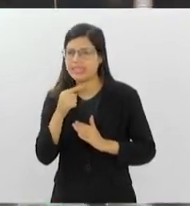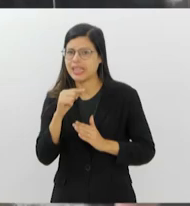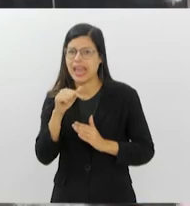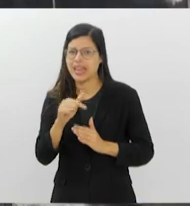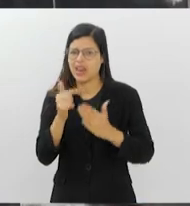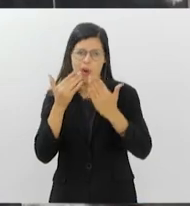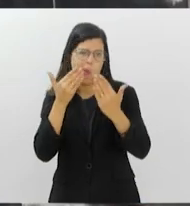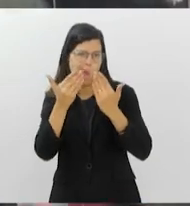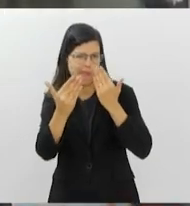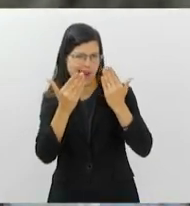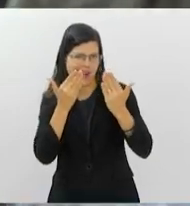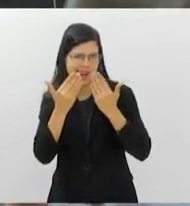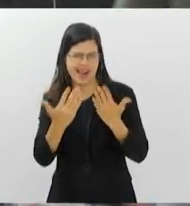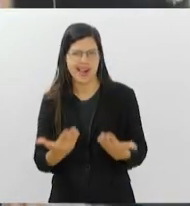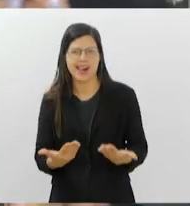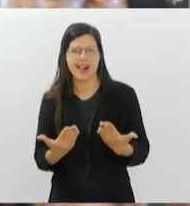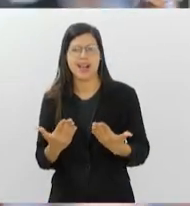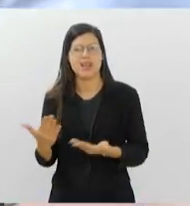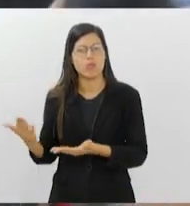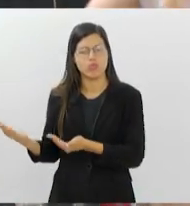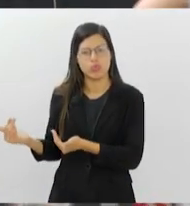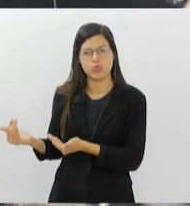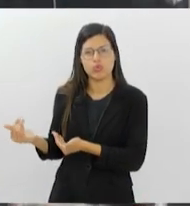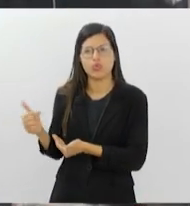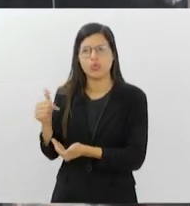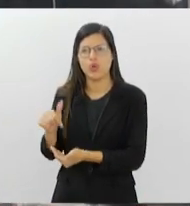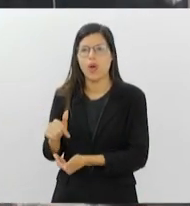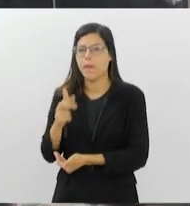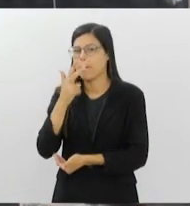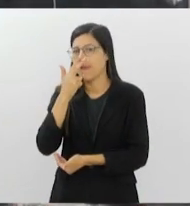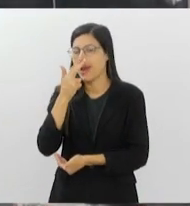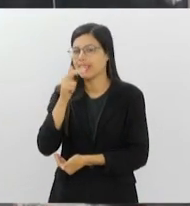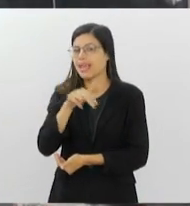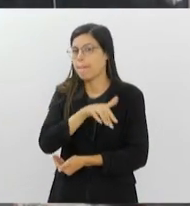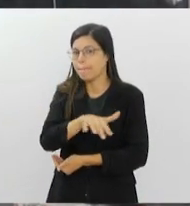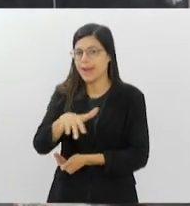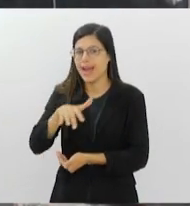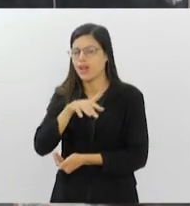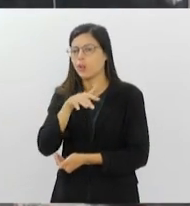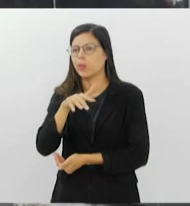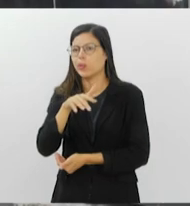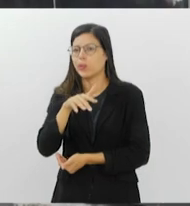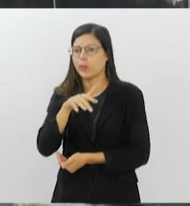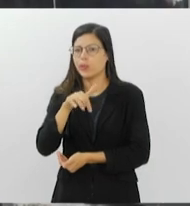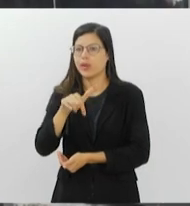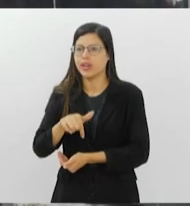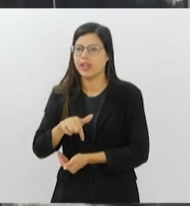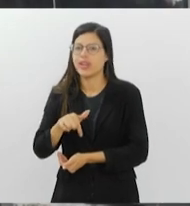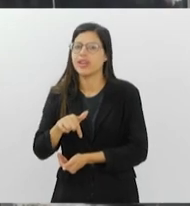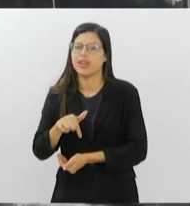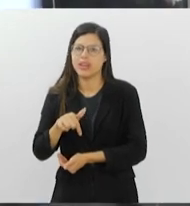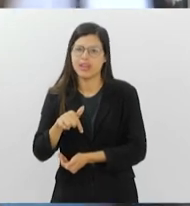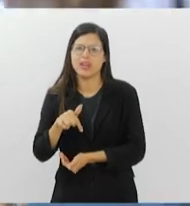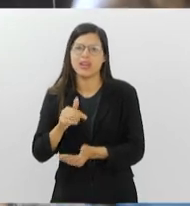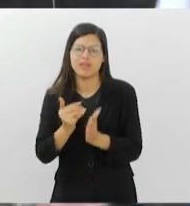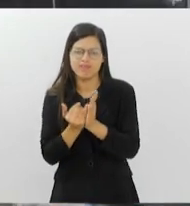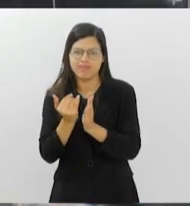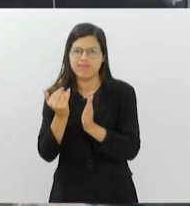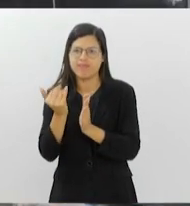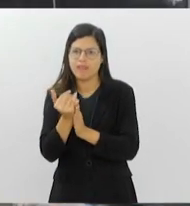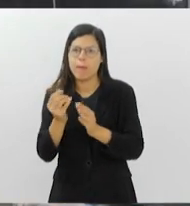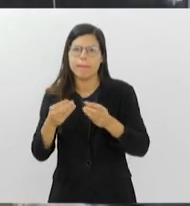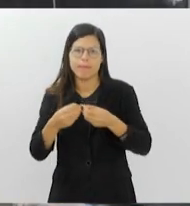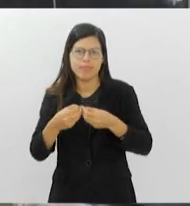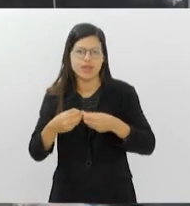pessoas e para os jovens. Isso se torna, dentro desse aumento de incidência que